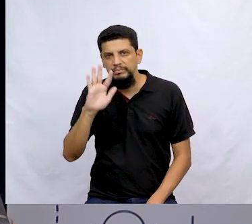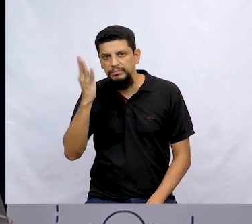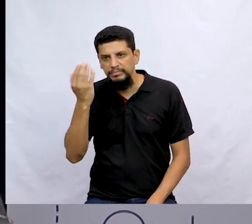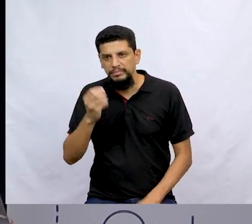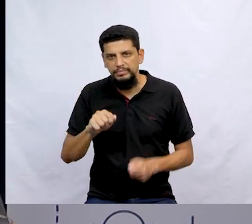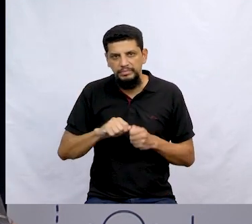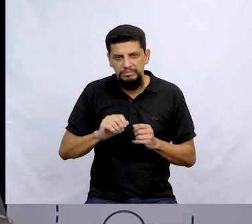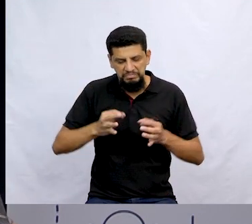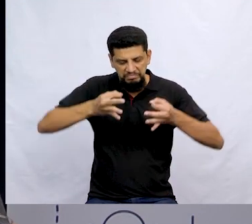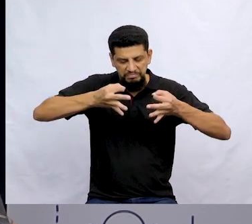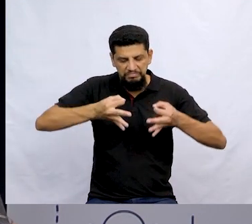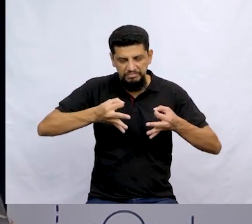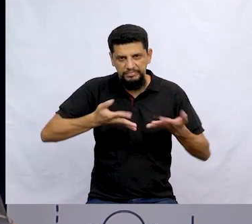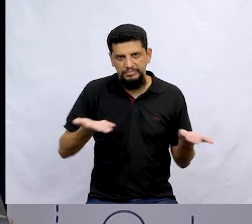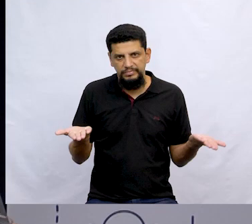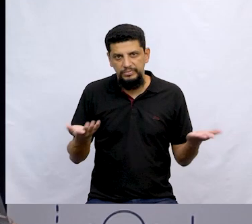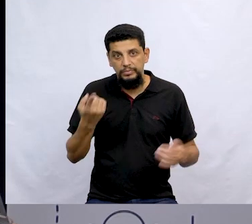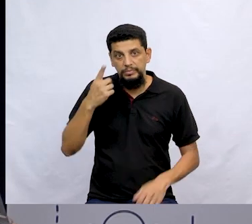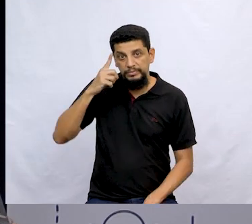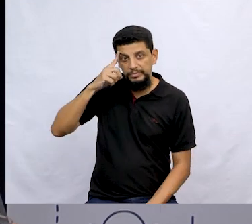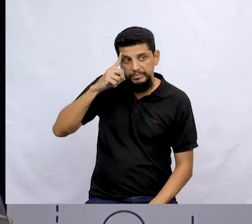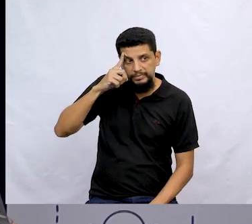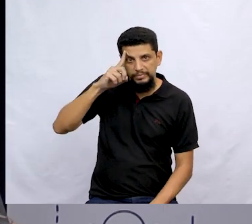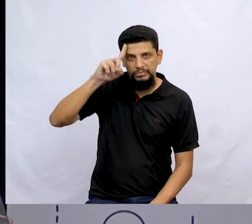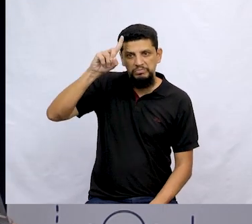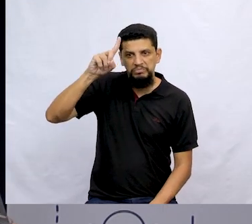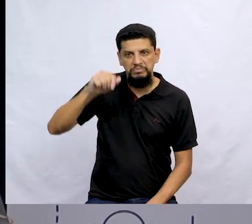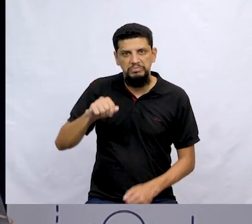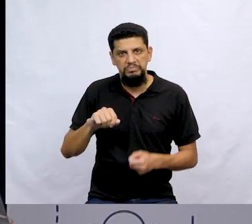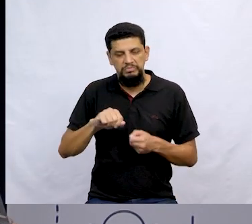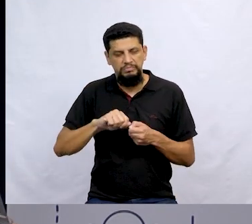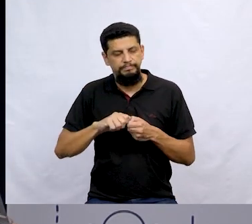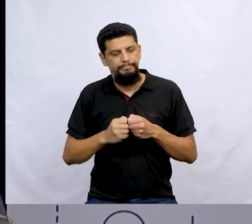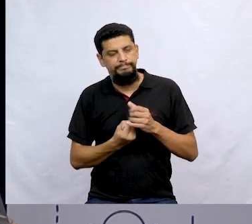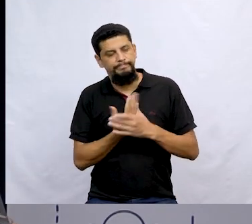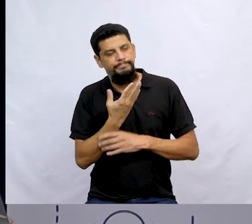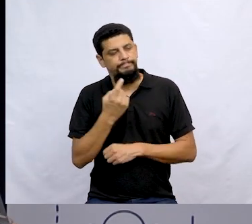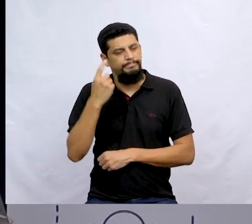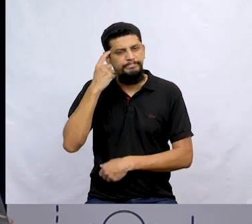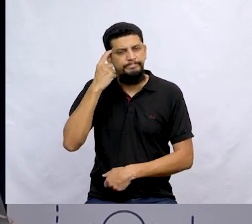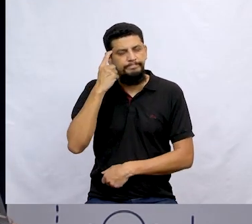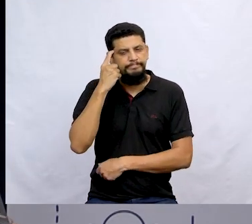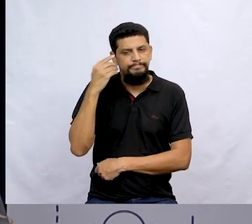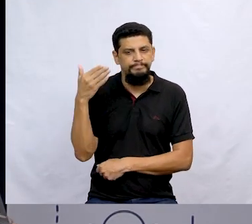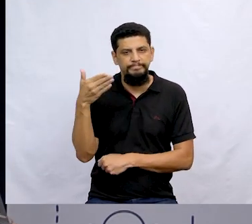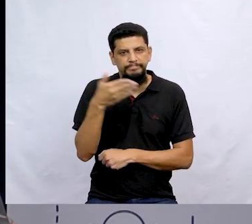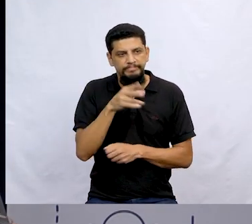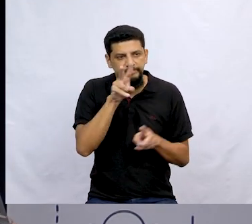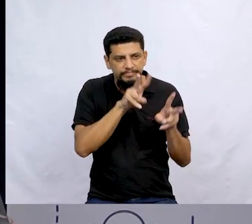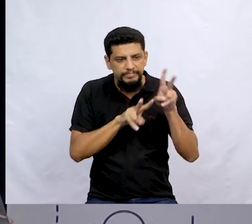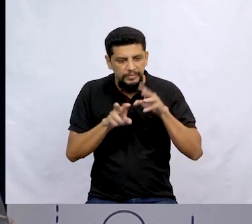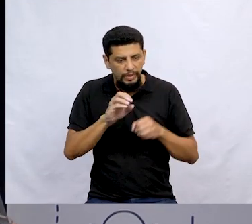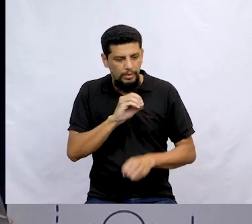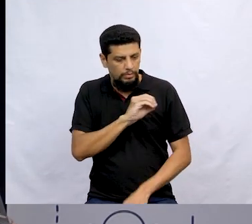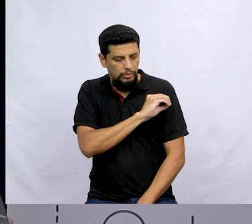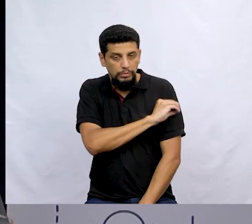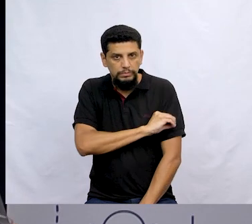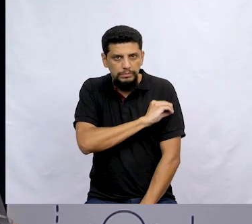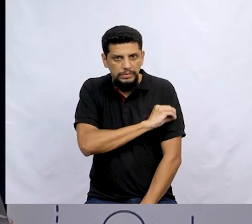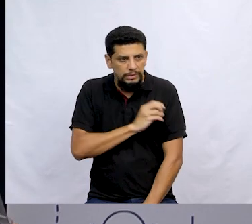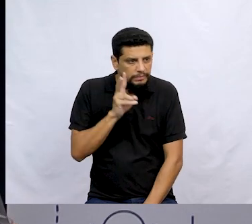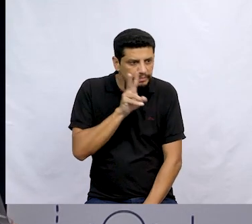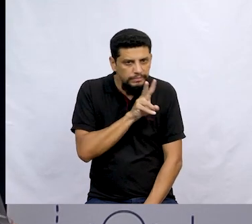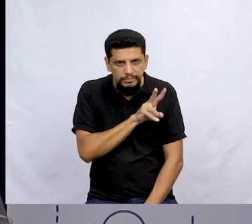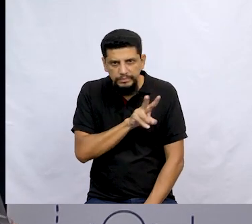fazia muito bem isso também. Um dia, sem nada para criar, Zelito foi lá olhar na sua oficina e